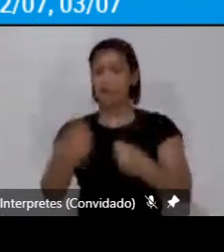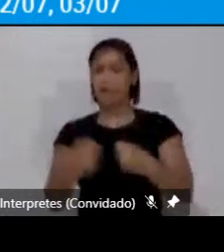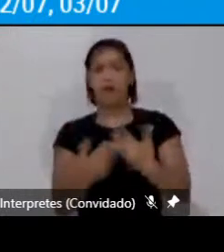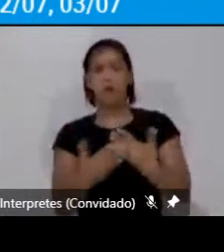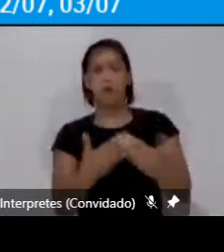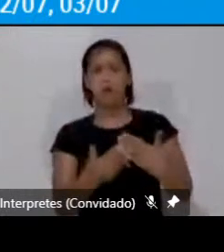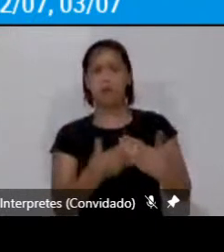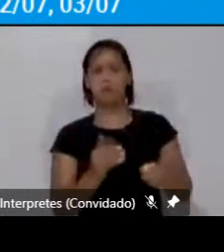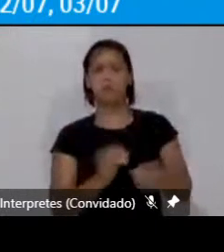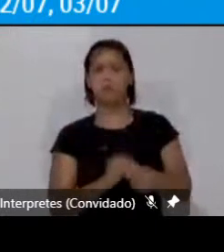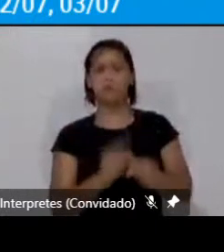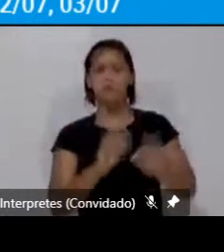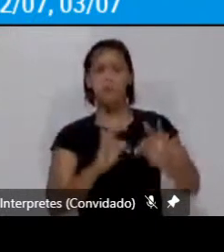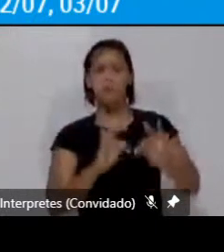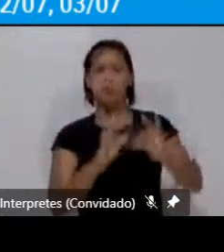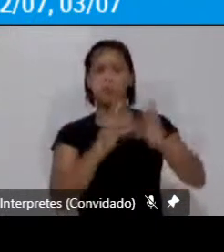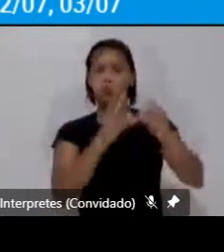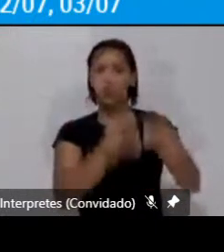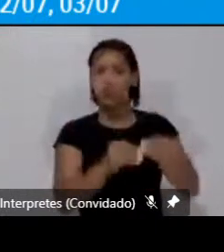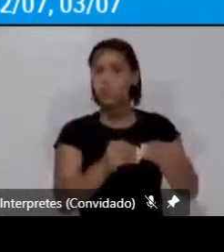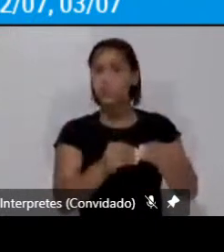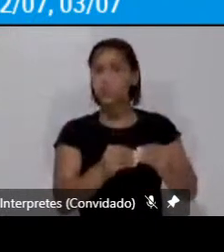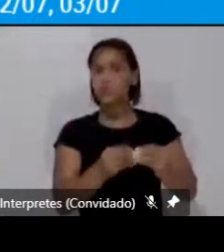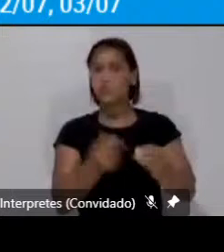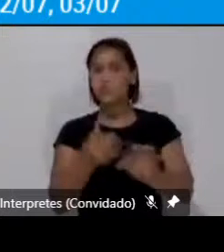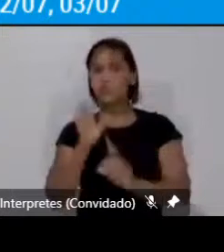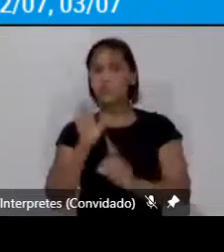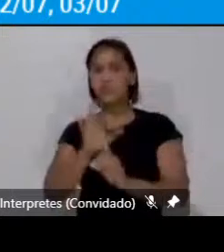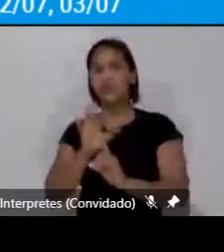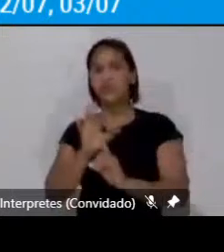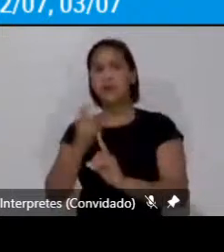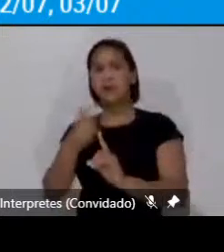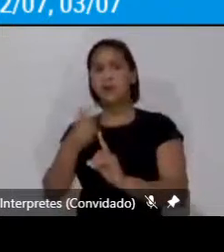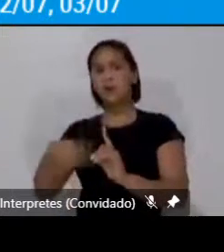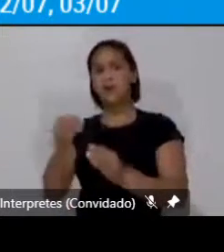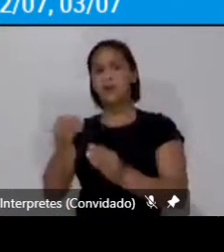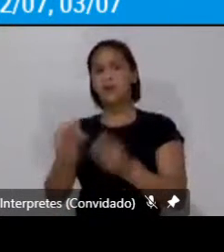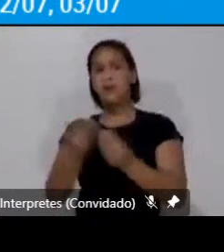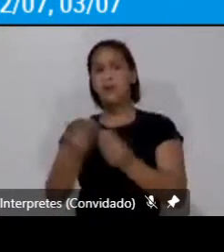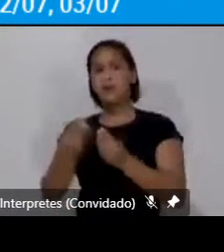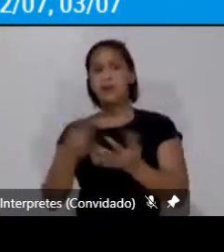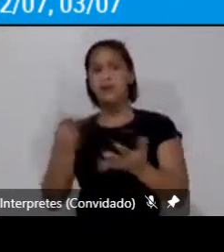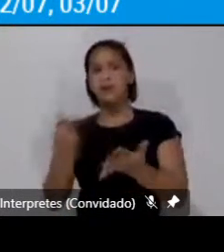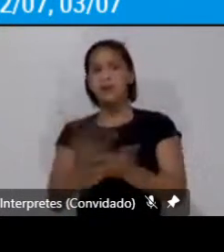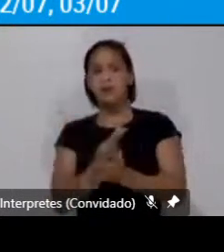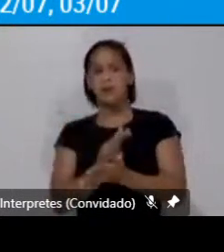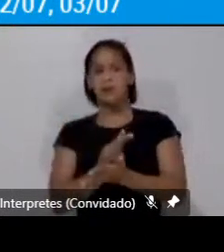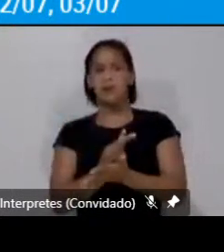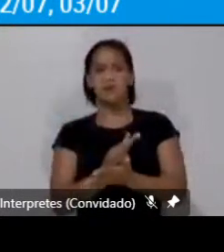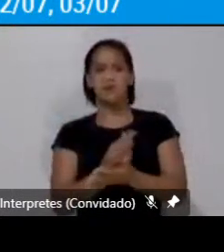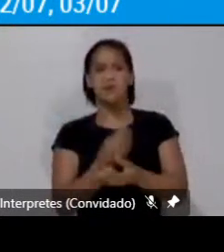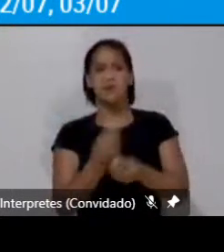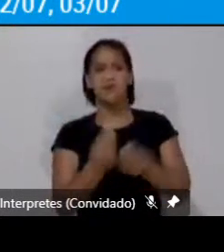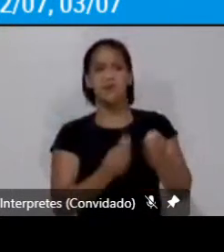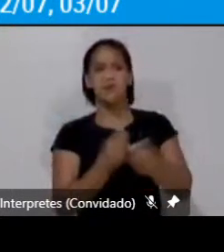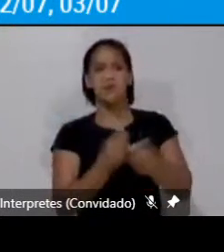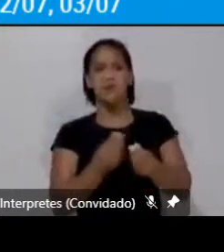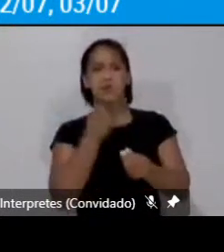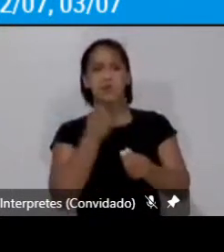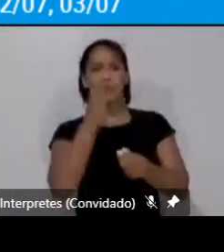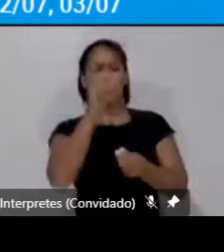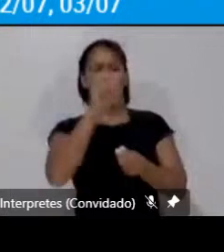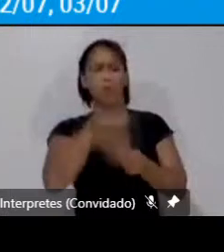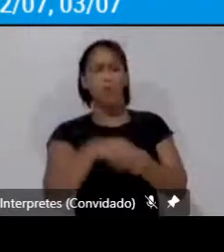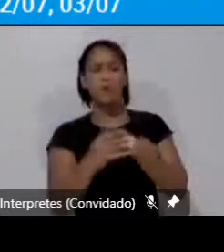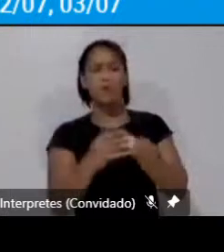isso tudo com a repercussão de como nós vimos o quanto essa relação entre a